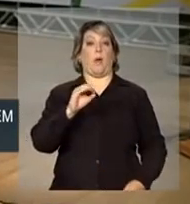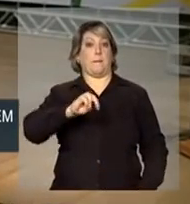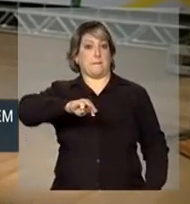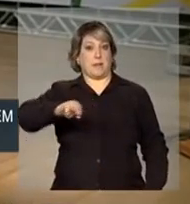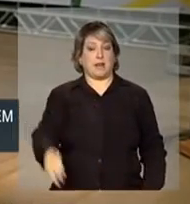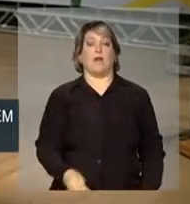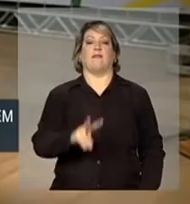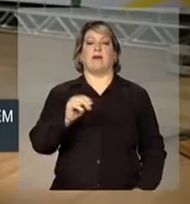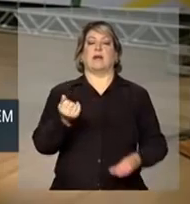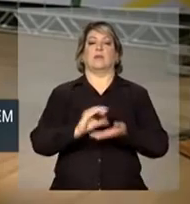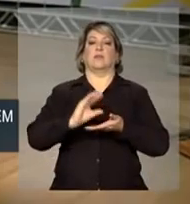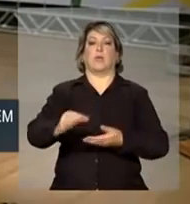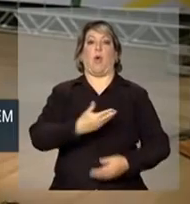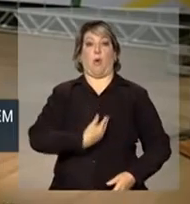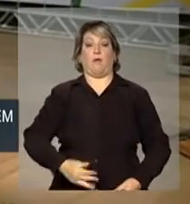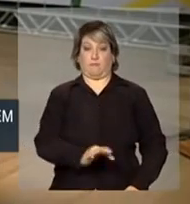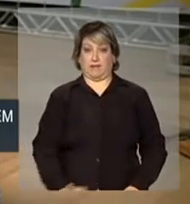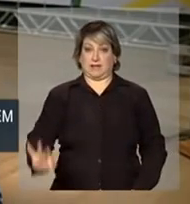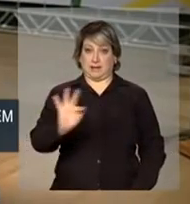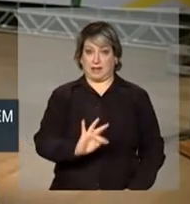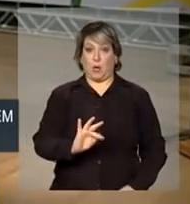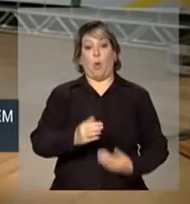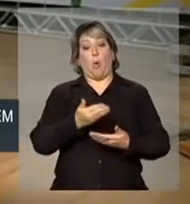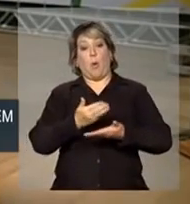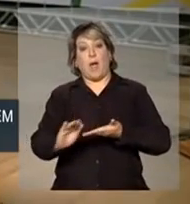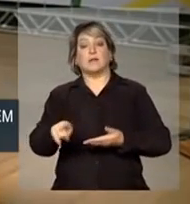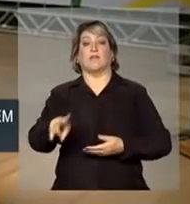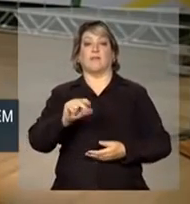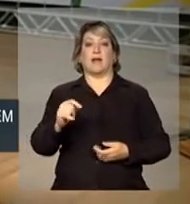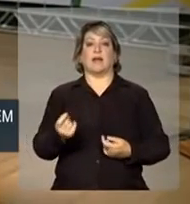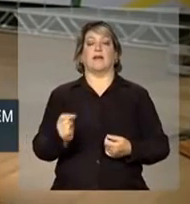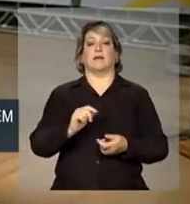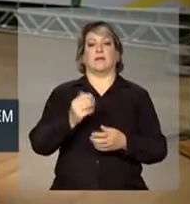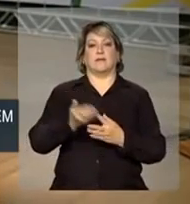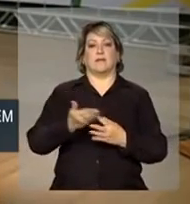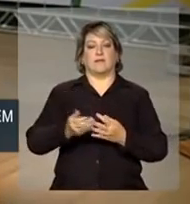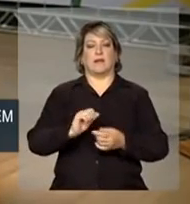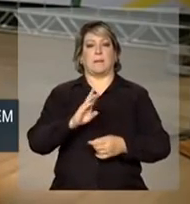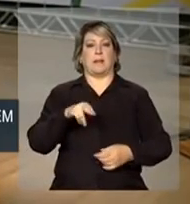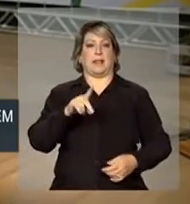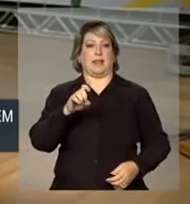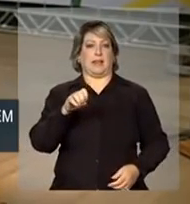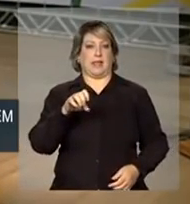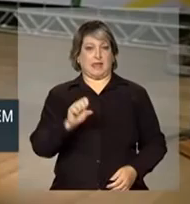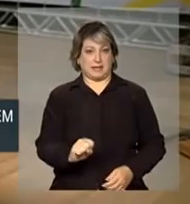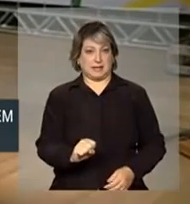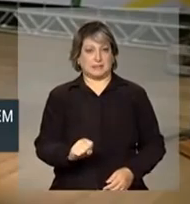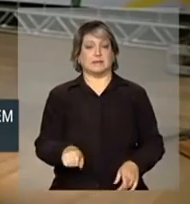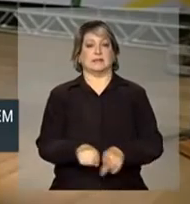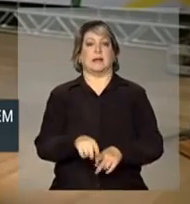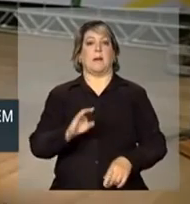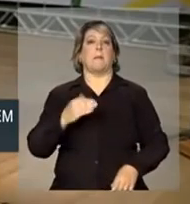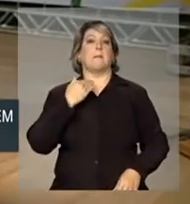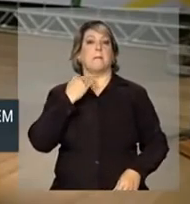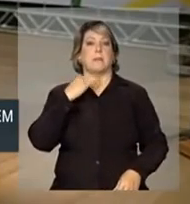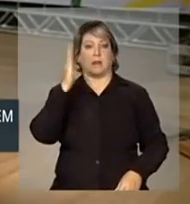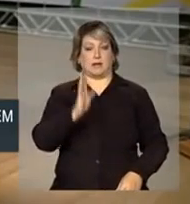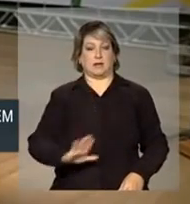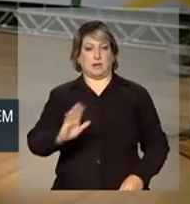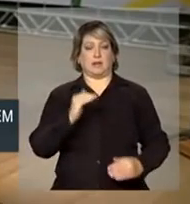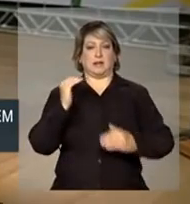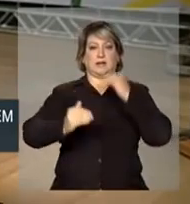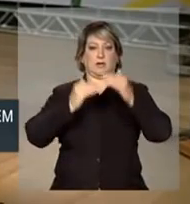vão ser investidos pelo governo federal e o restante vai ser financiado pelo BNDES. O Banco Nacional de